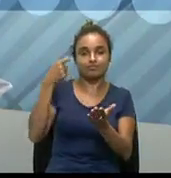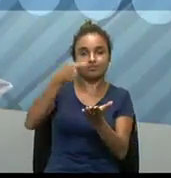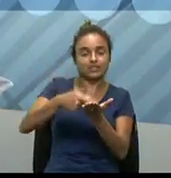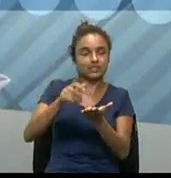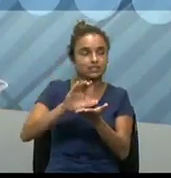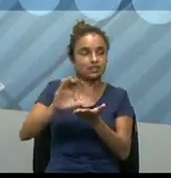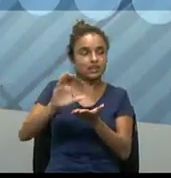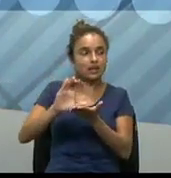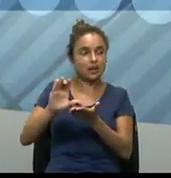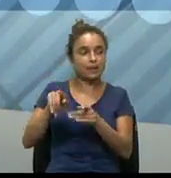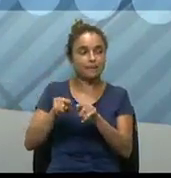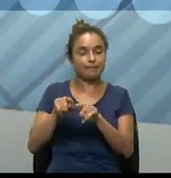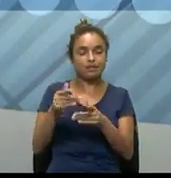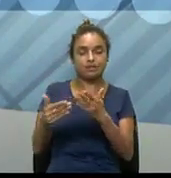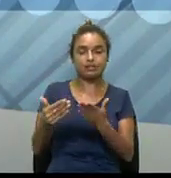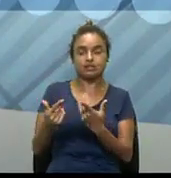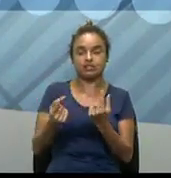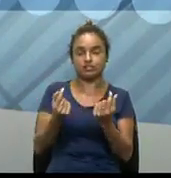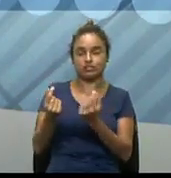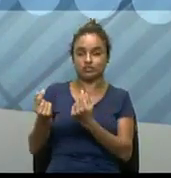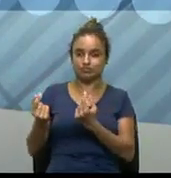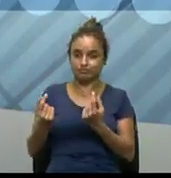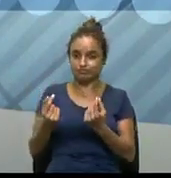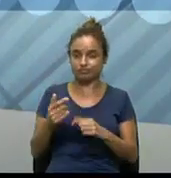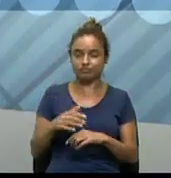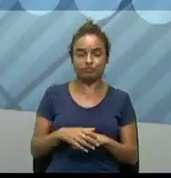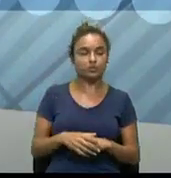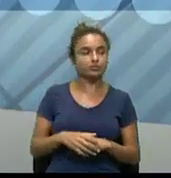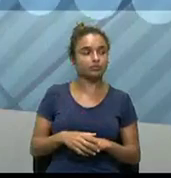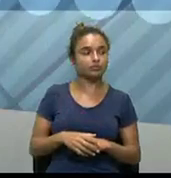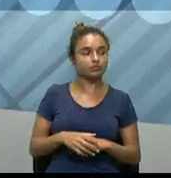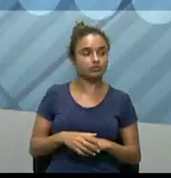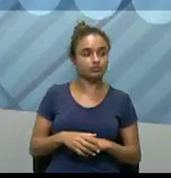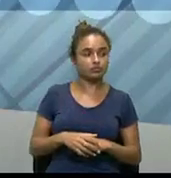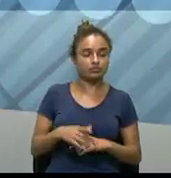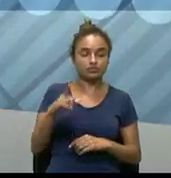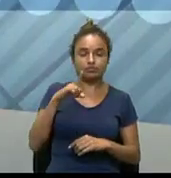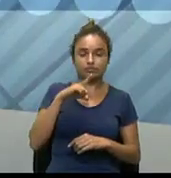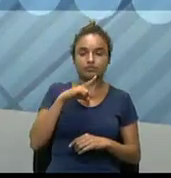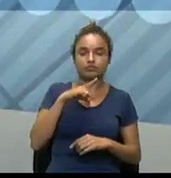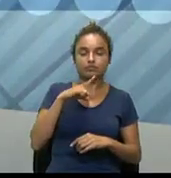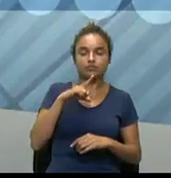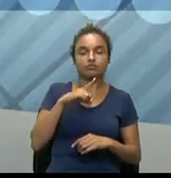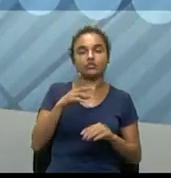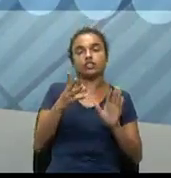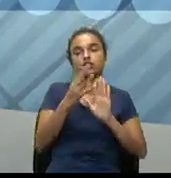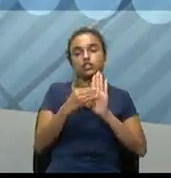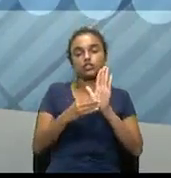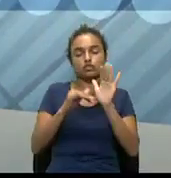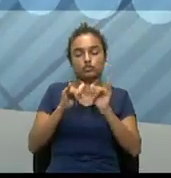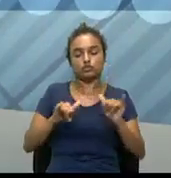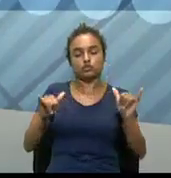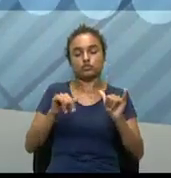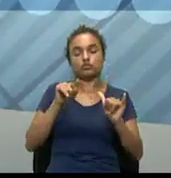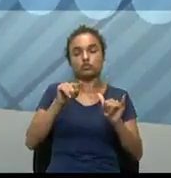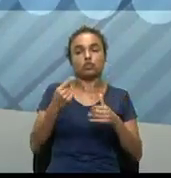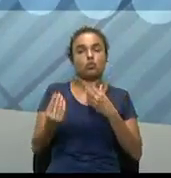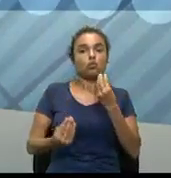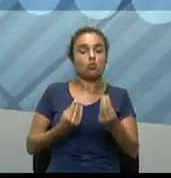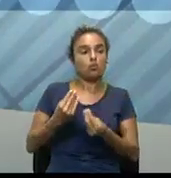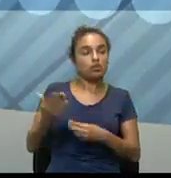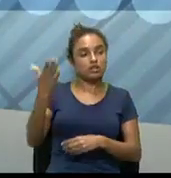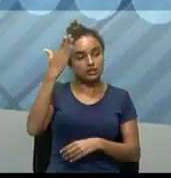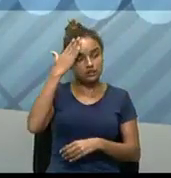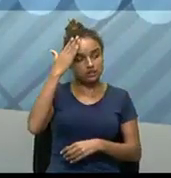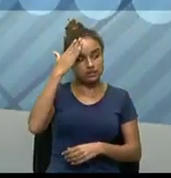pode também perder muito dinheiro. Alguns dados, então, para vocês terem uma noção até pelo